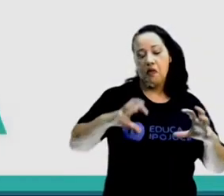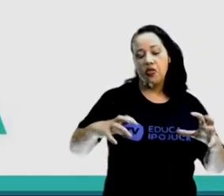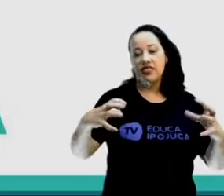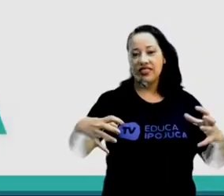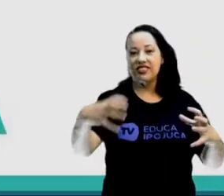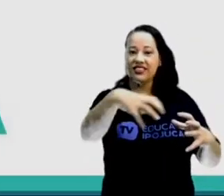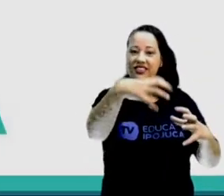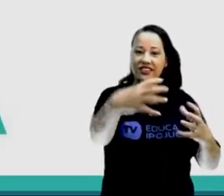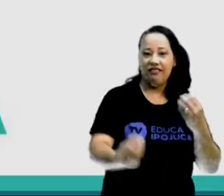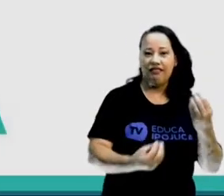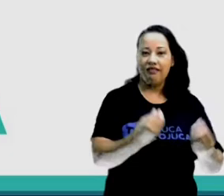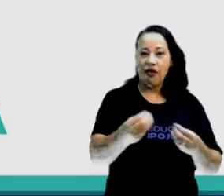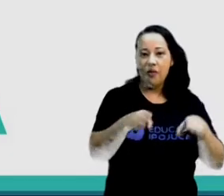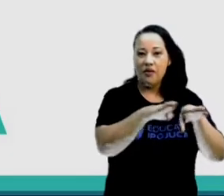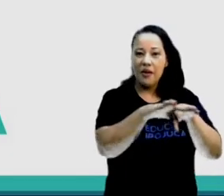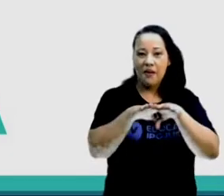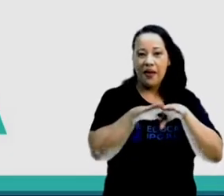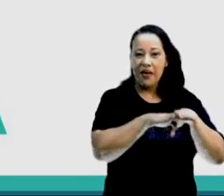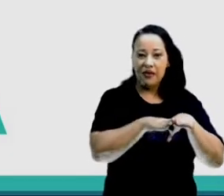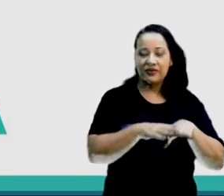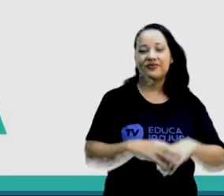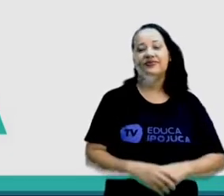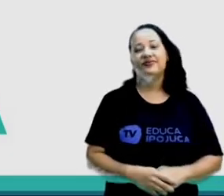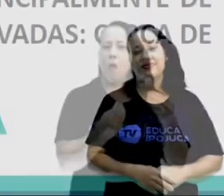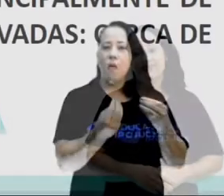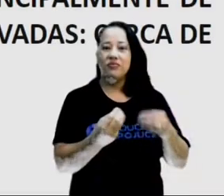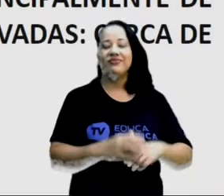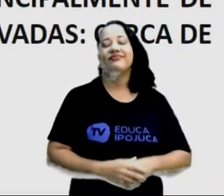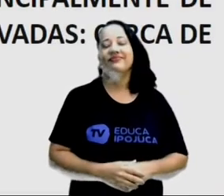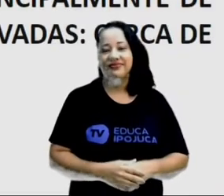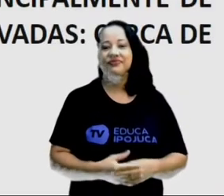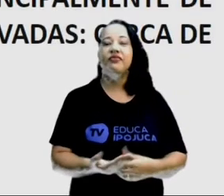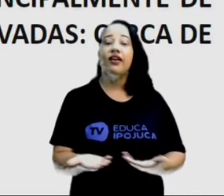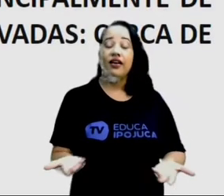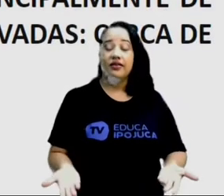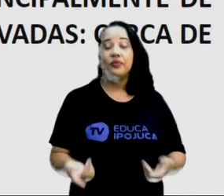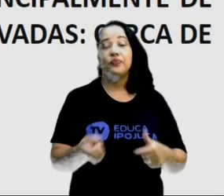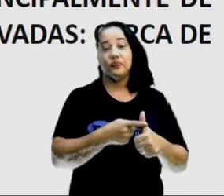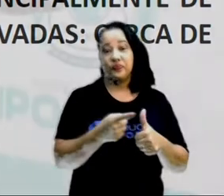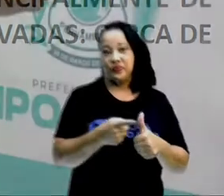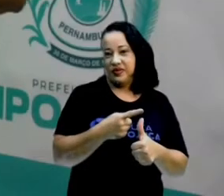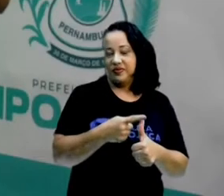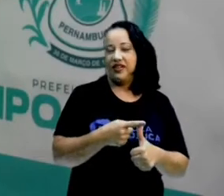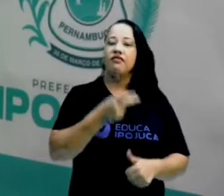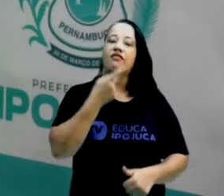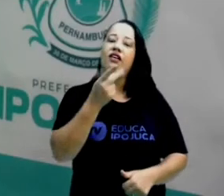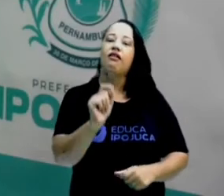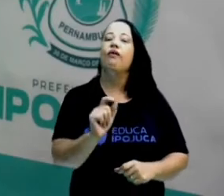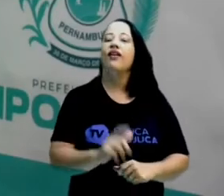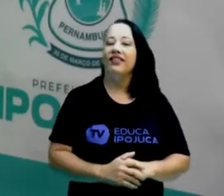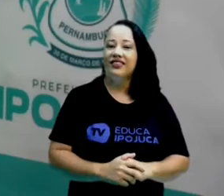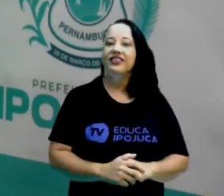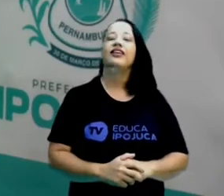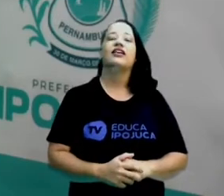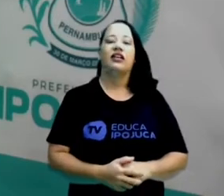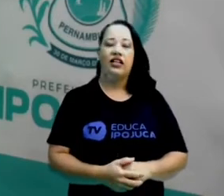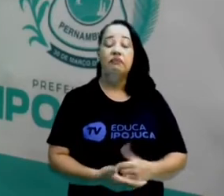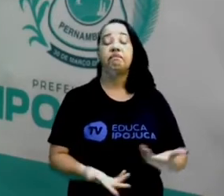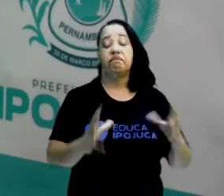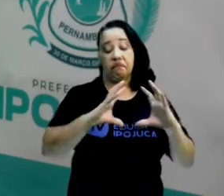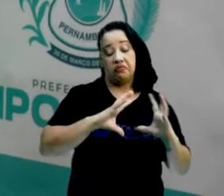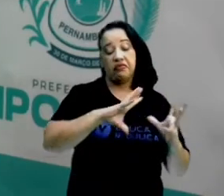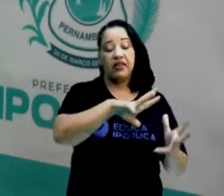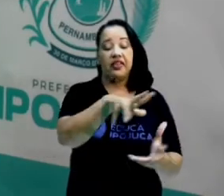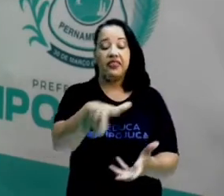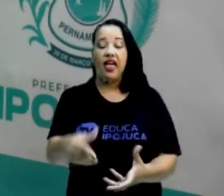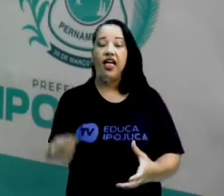e as placas tectônicas. Primeiro, a gente vai falar sobre a estrutura interna da Terra